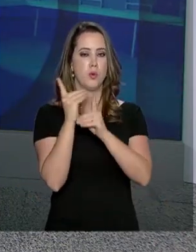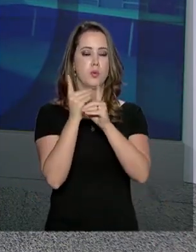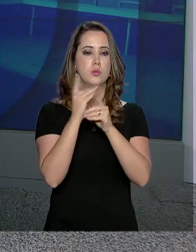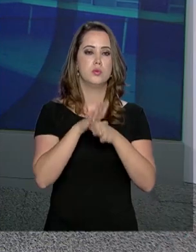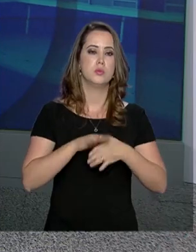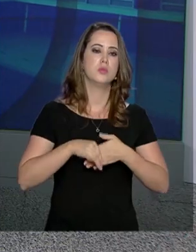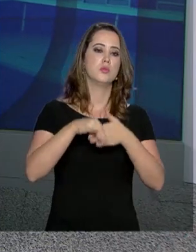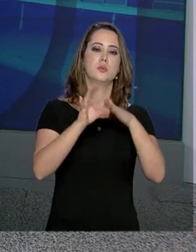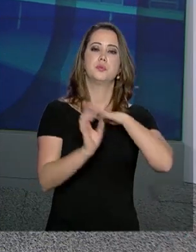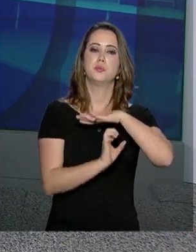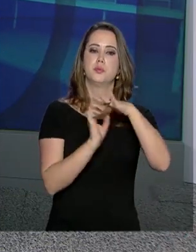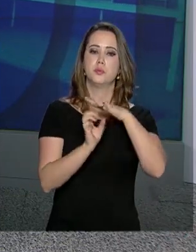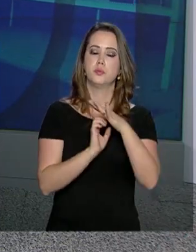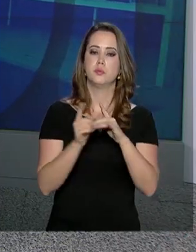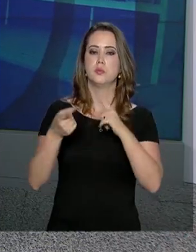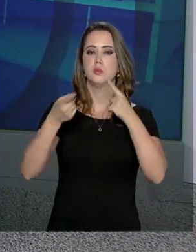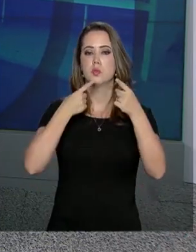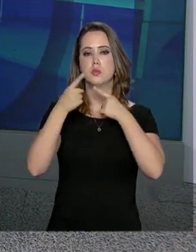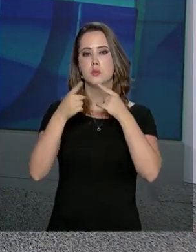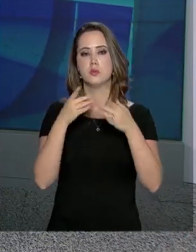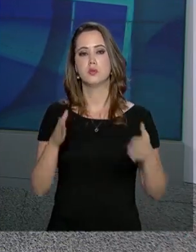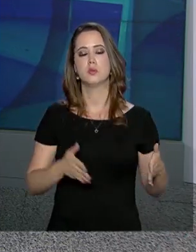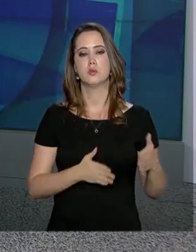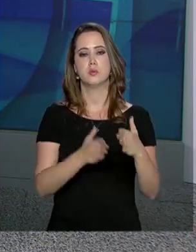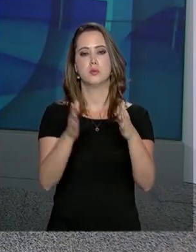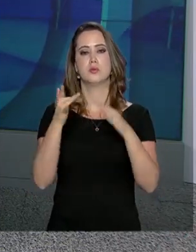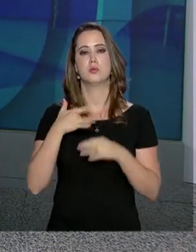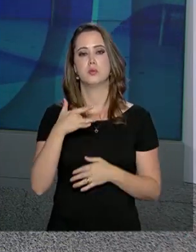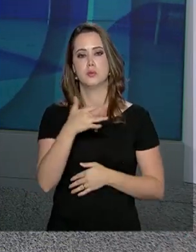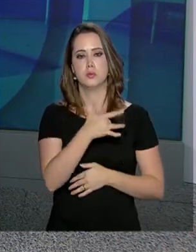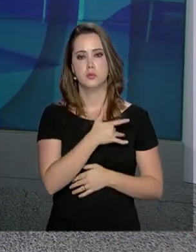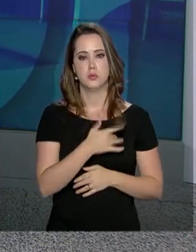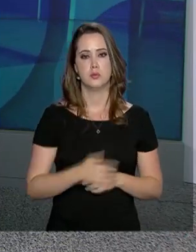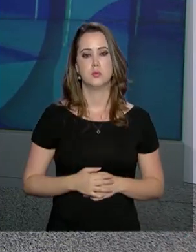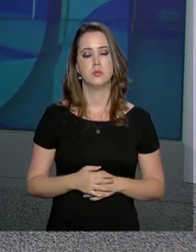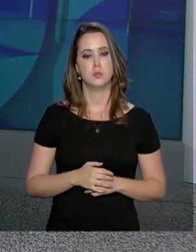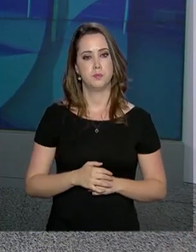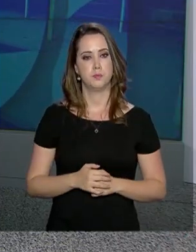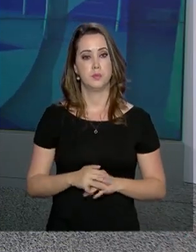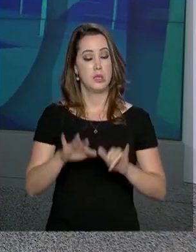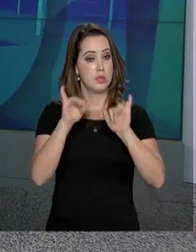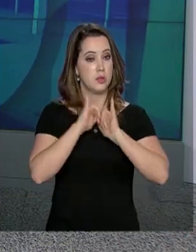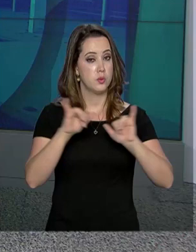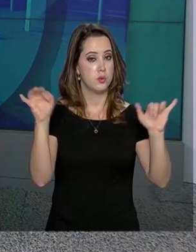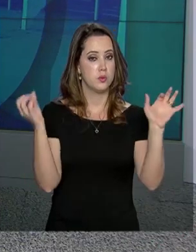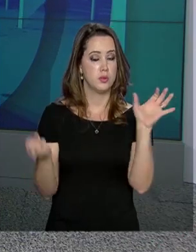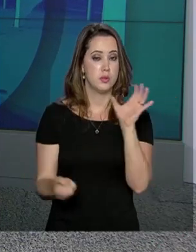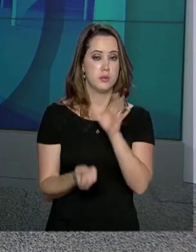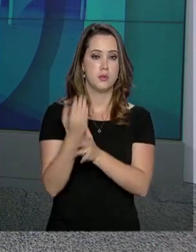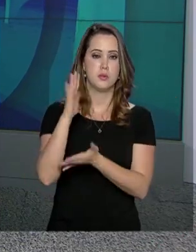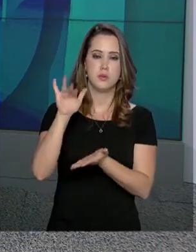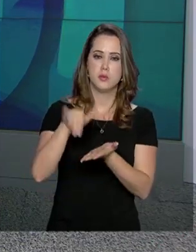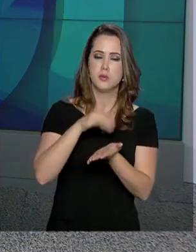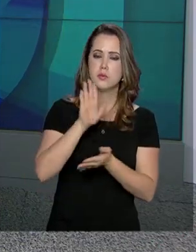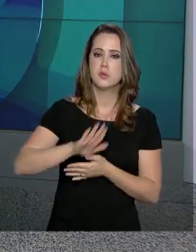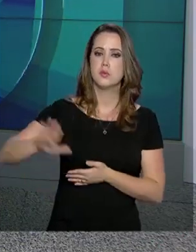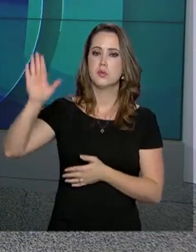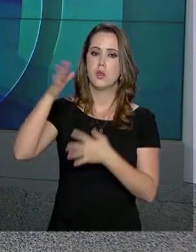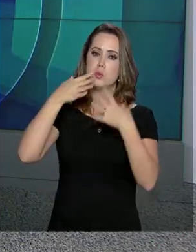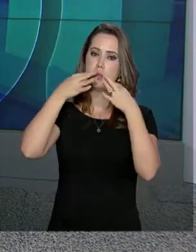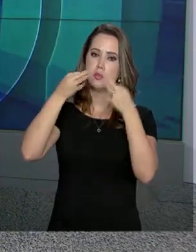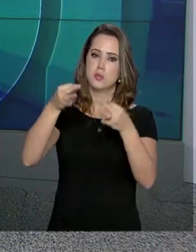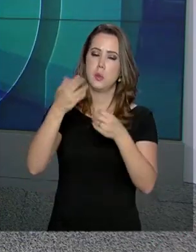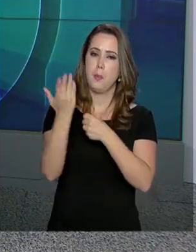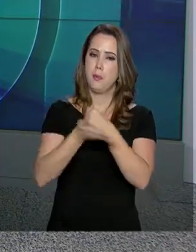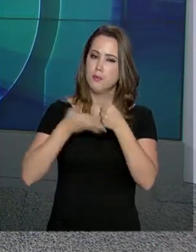encontro com líderes empresariais para debater os rumos da saúde no país. Mandetta anunciou a criação da Secretaria